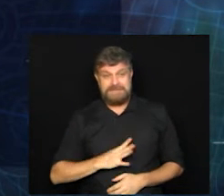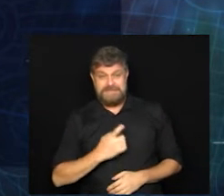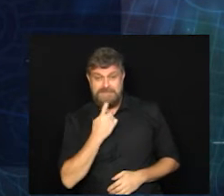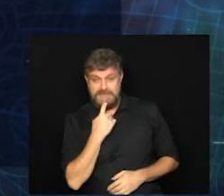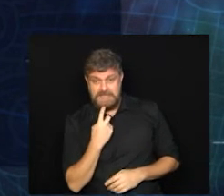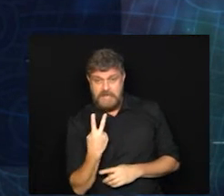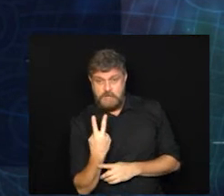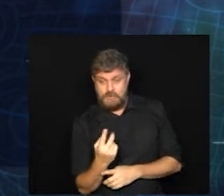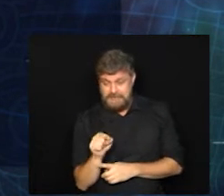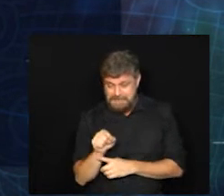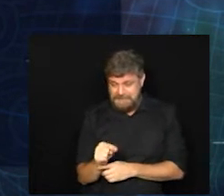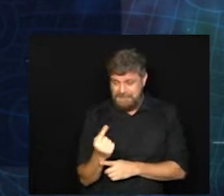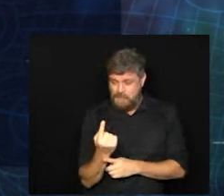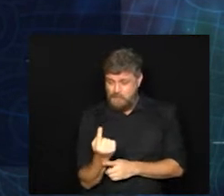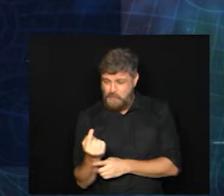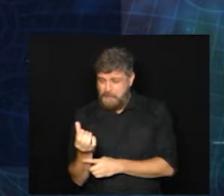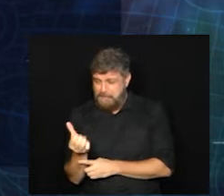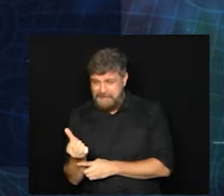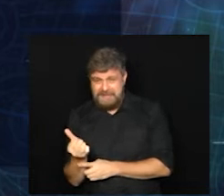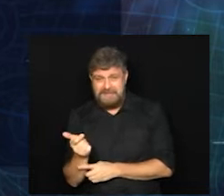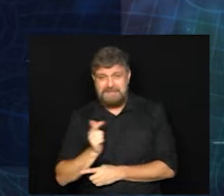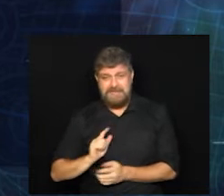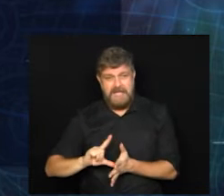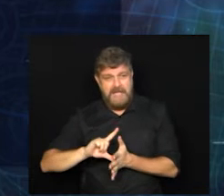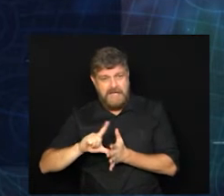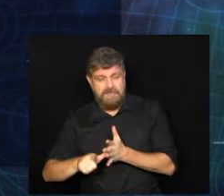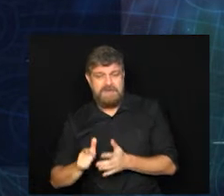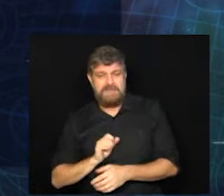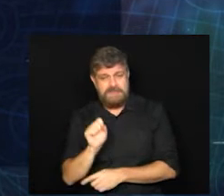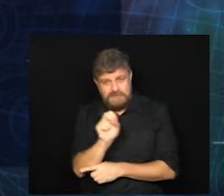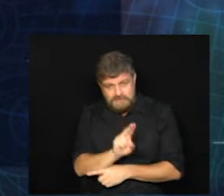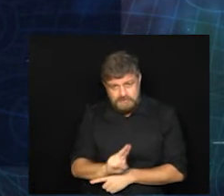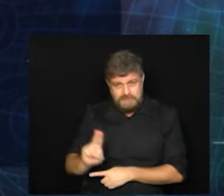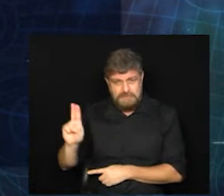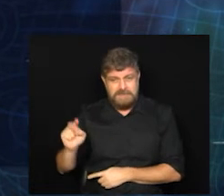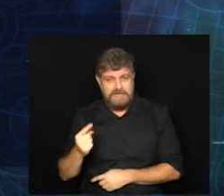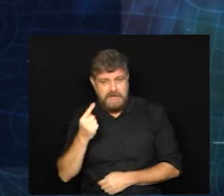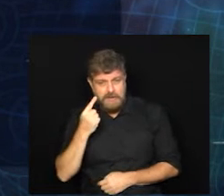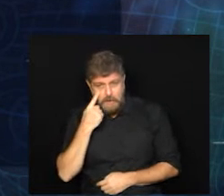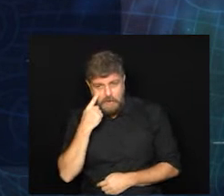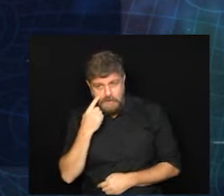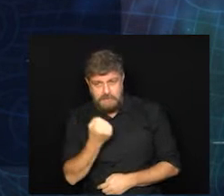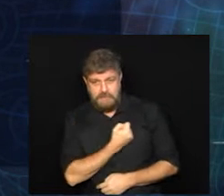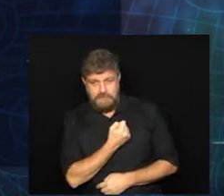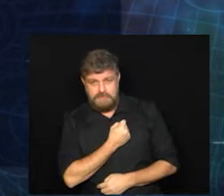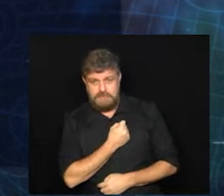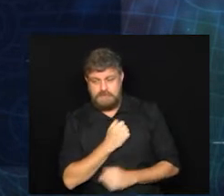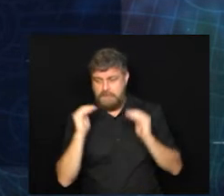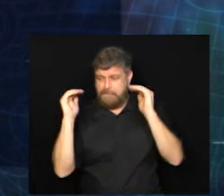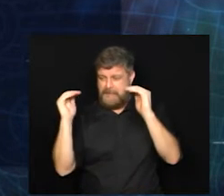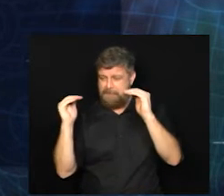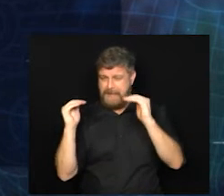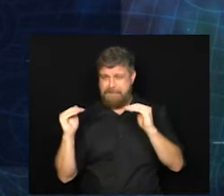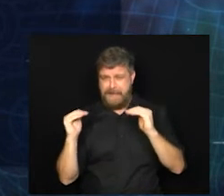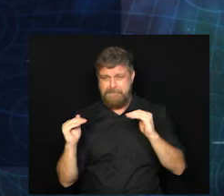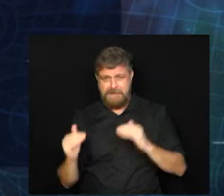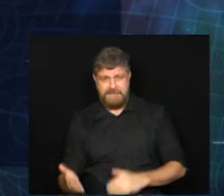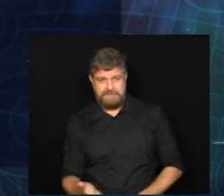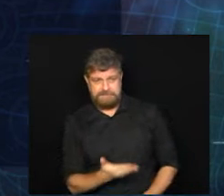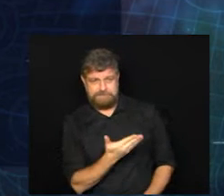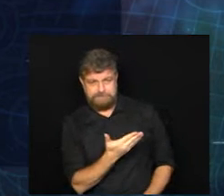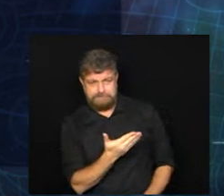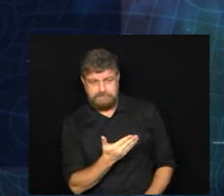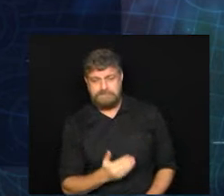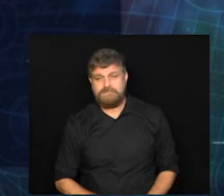.116. Na sequência, aparecem Sumaré, 434. Indaiatuba, 394.